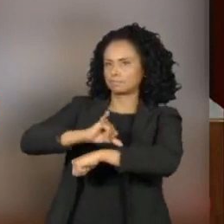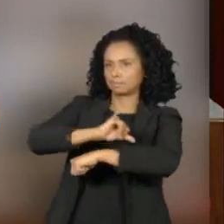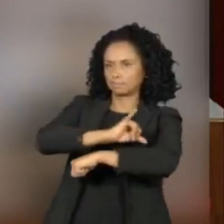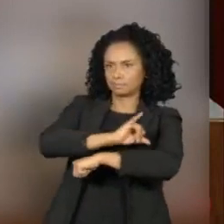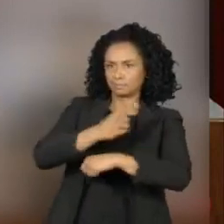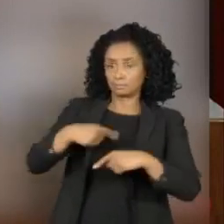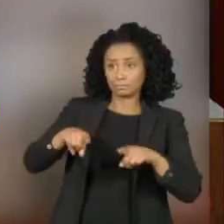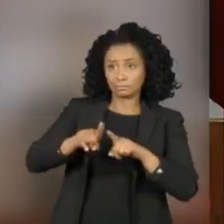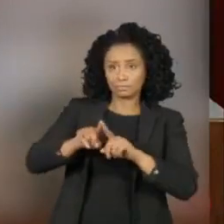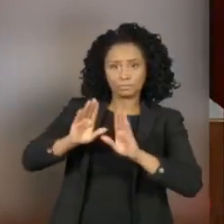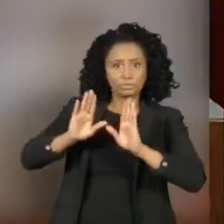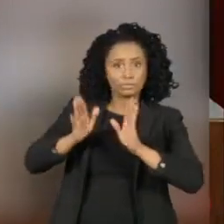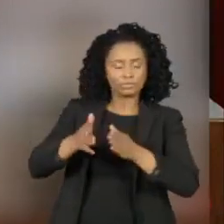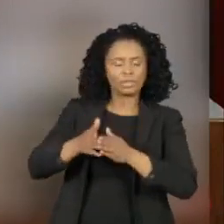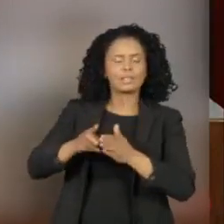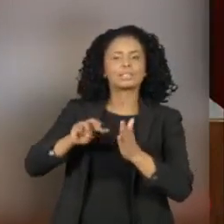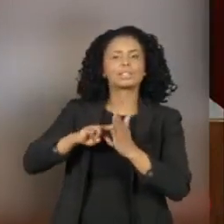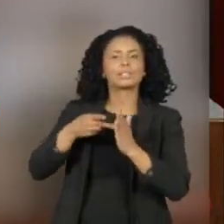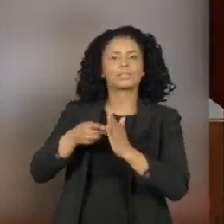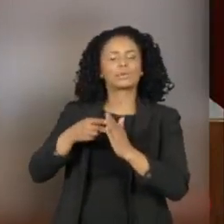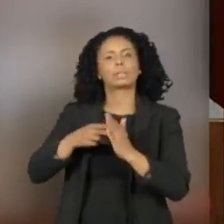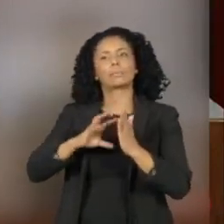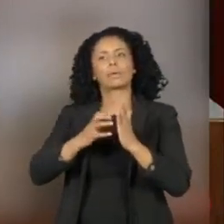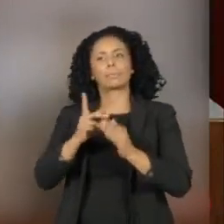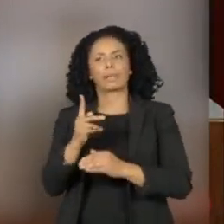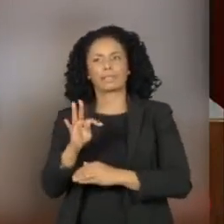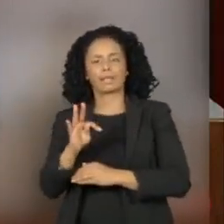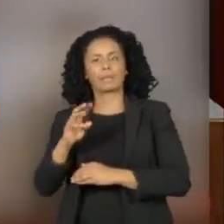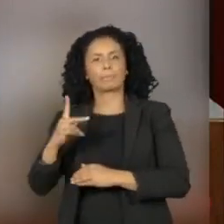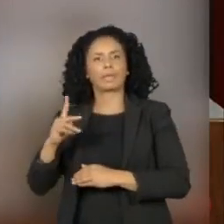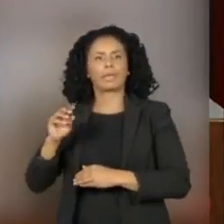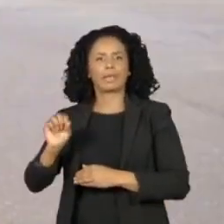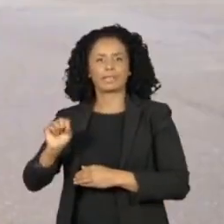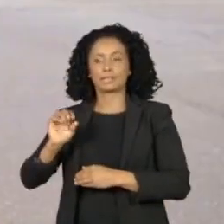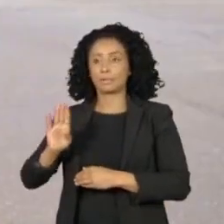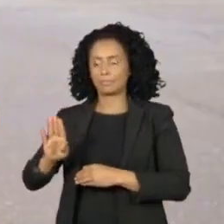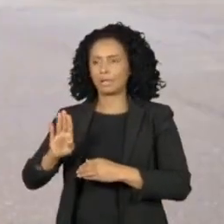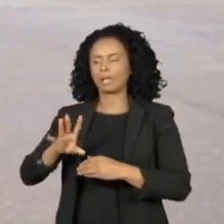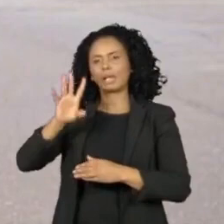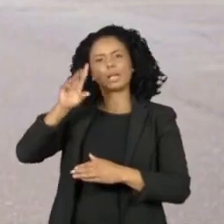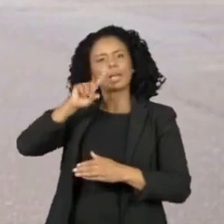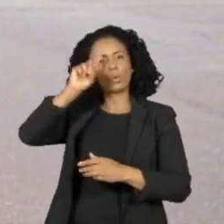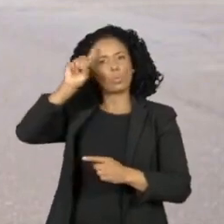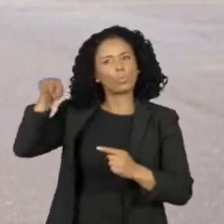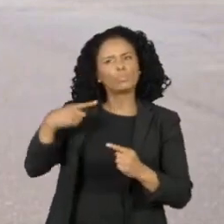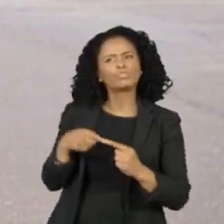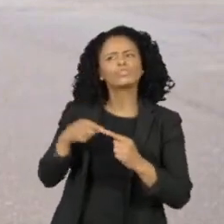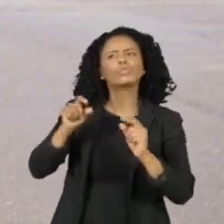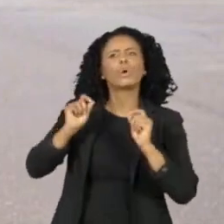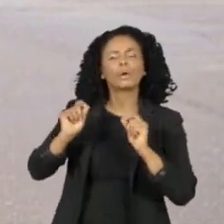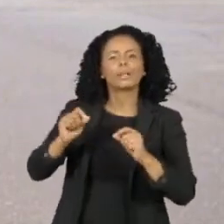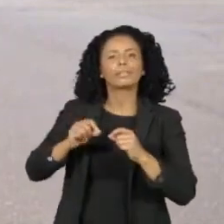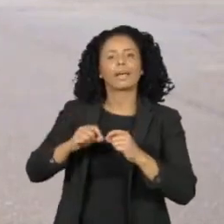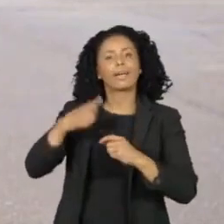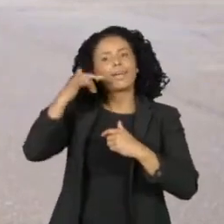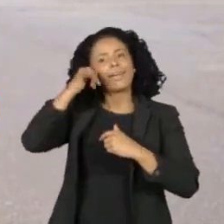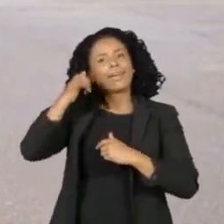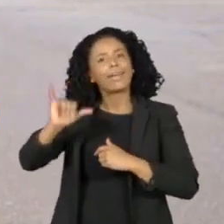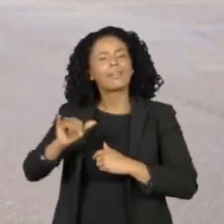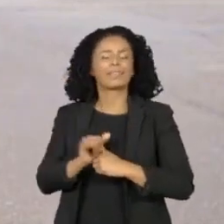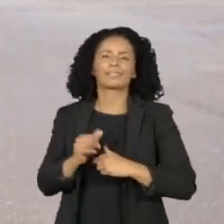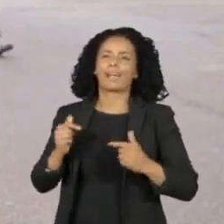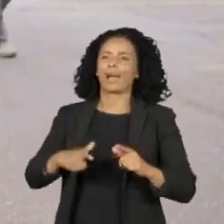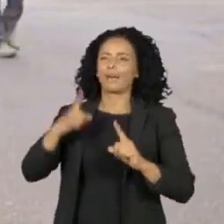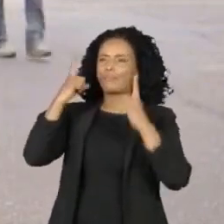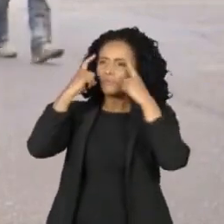atendeu a pedidos do PSB e do PT e tem como objetivo evitar casos de violência política, especialmente até as